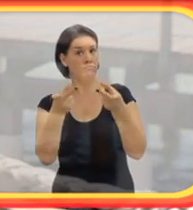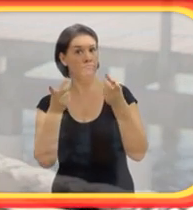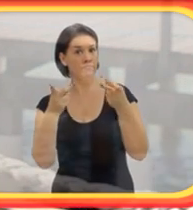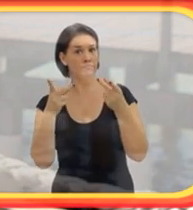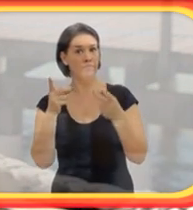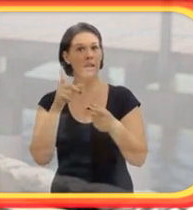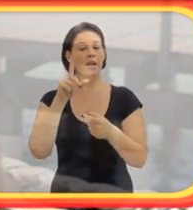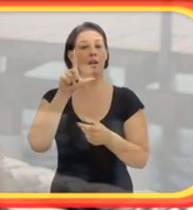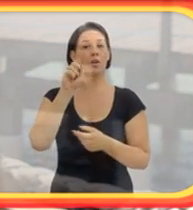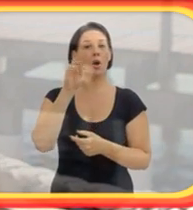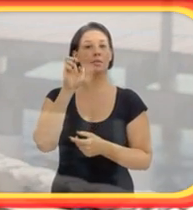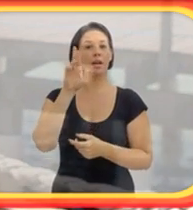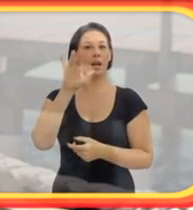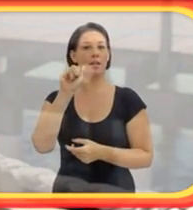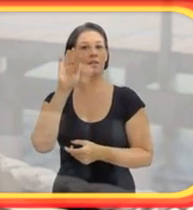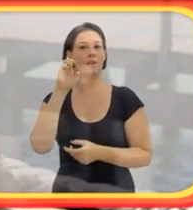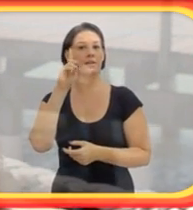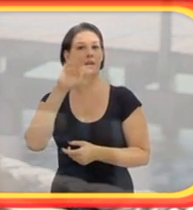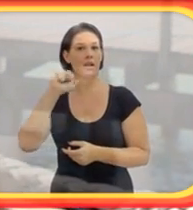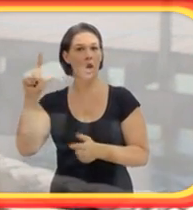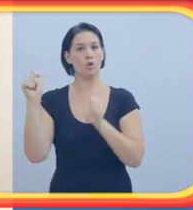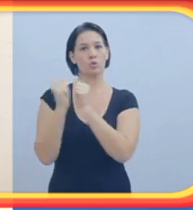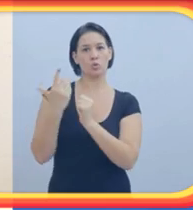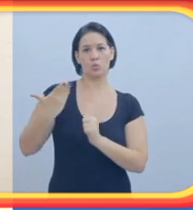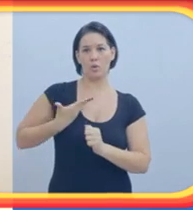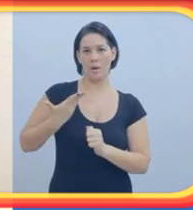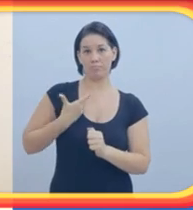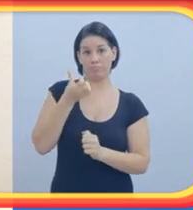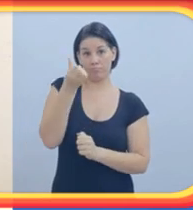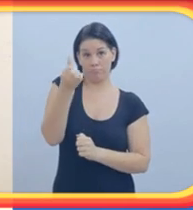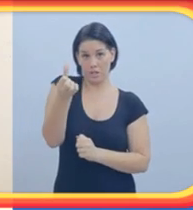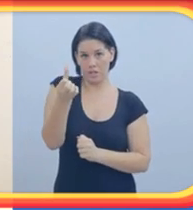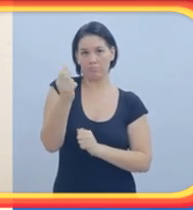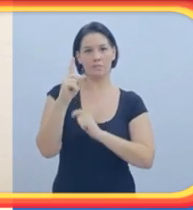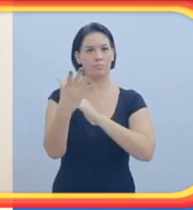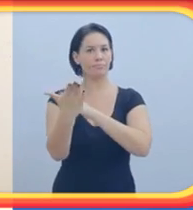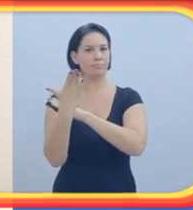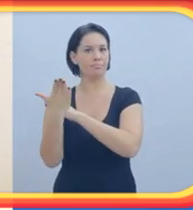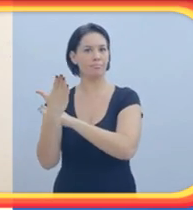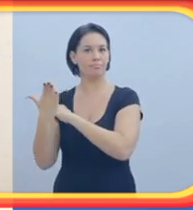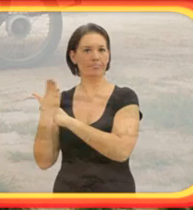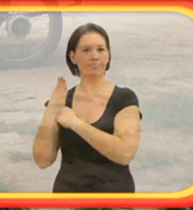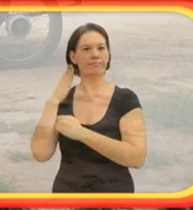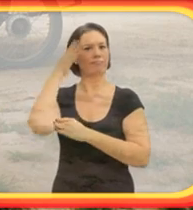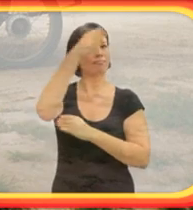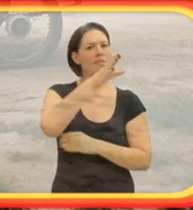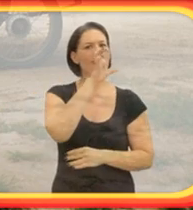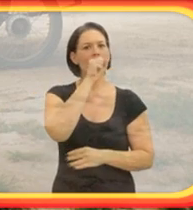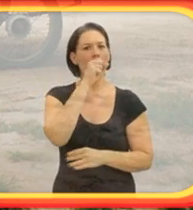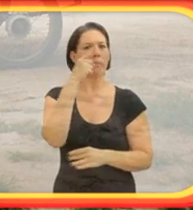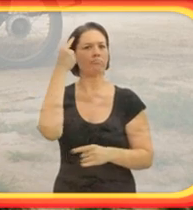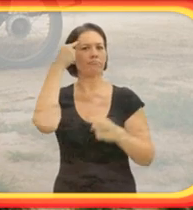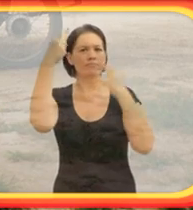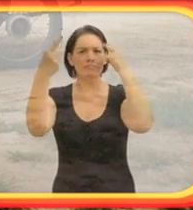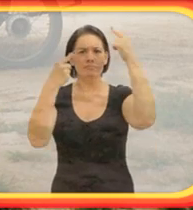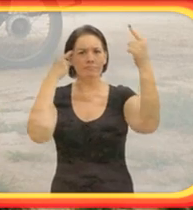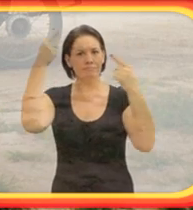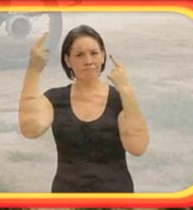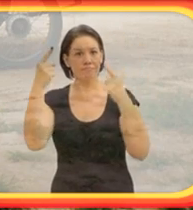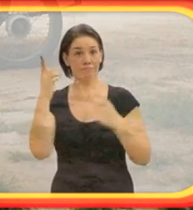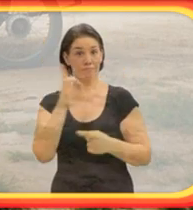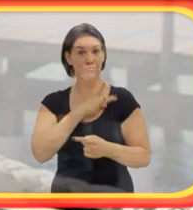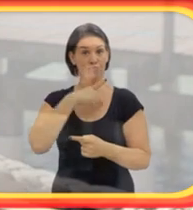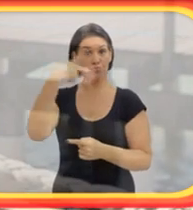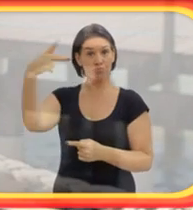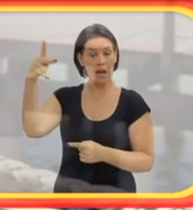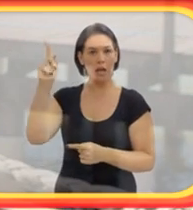sempre me ajudando, indo lá nos sábados, dando ideia. E o medo deles, e até a minha dúvida naquele momento, era que eu não ia